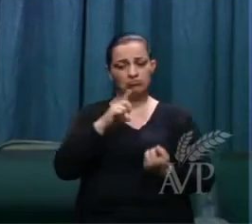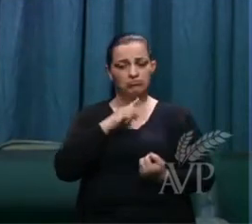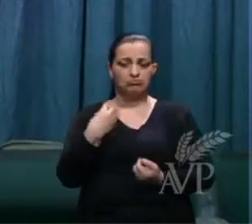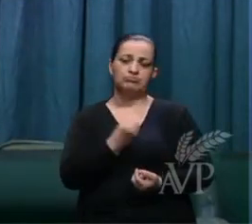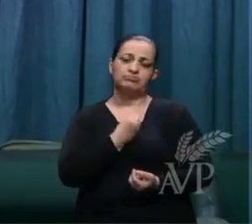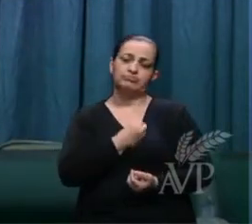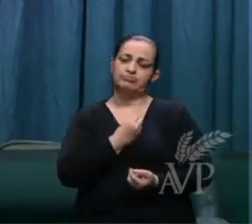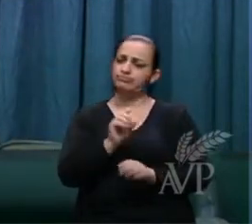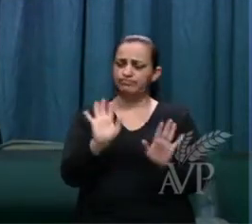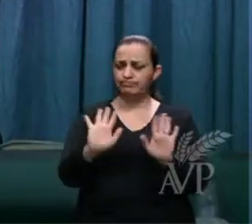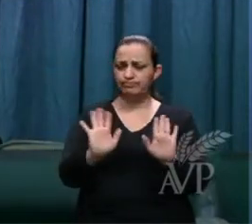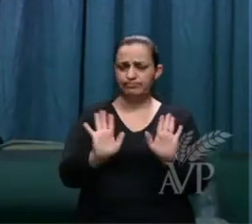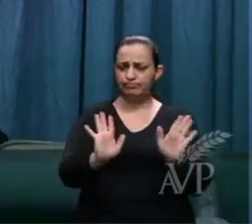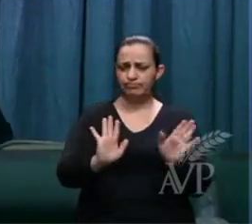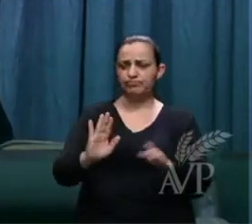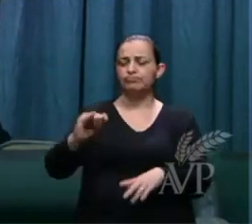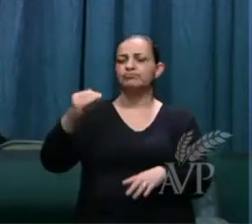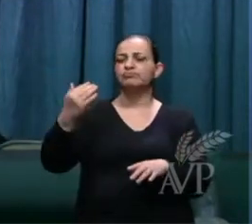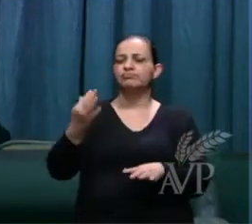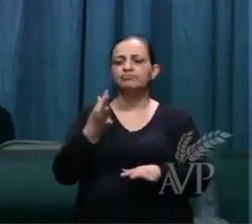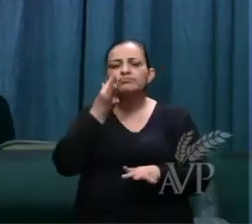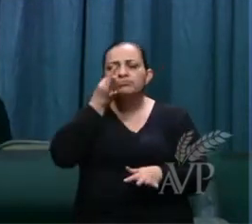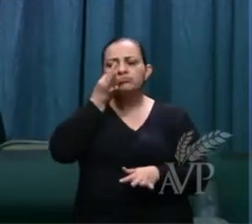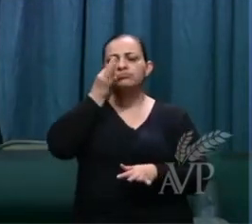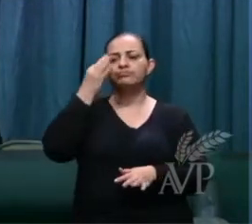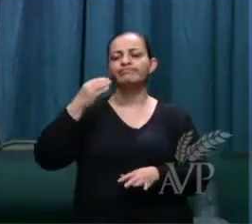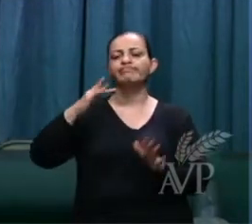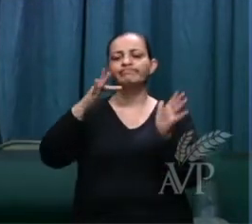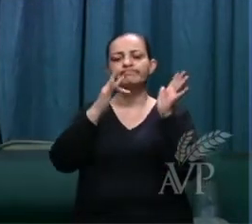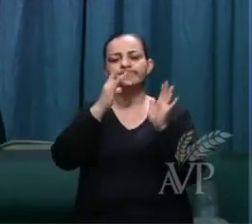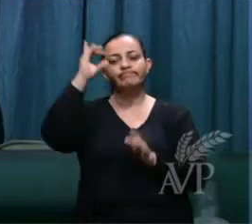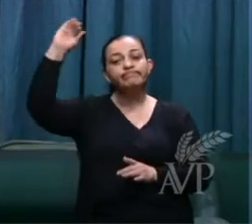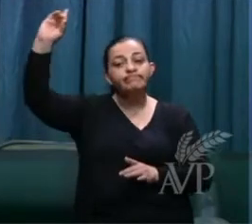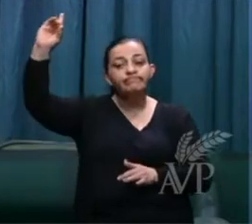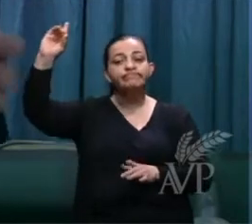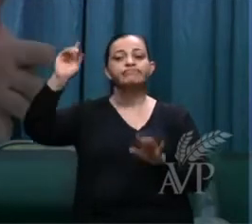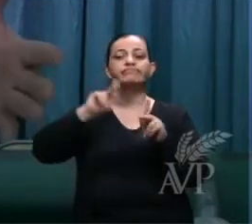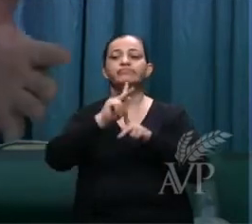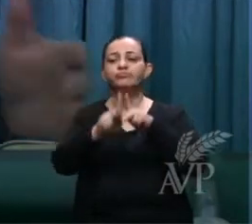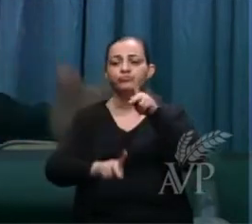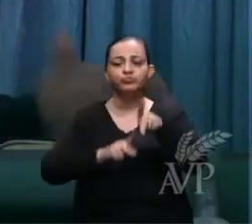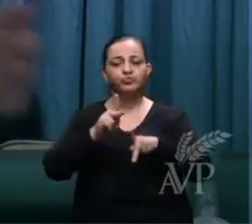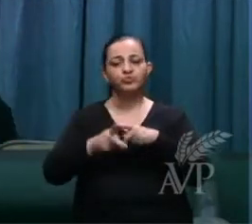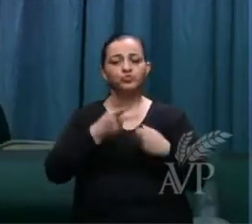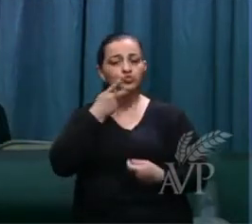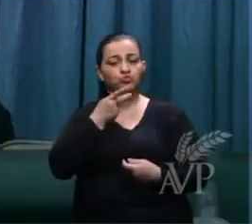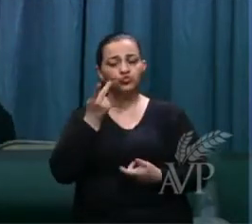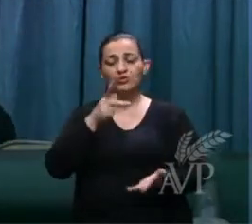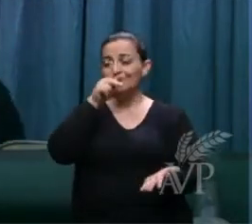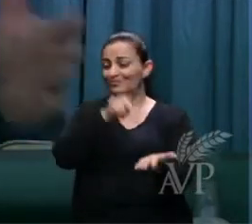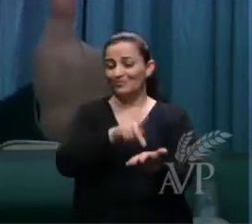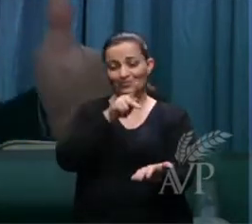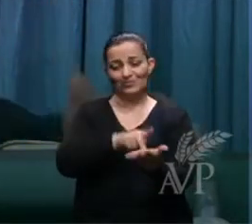diante de Deus e do povo de falar unicamente a verdade, estritamente a verdade.